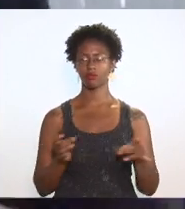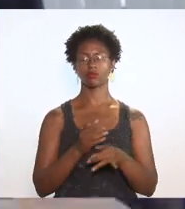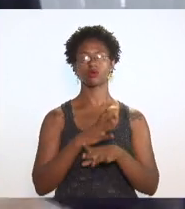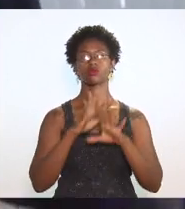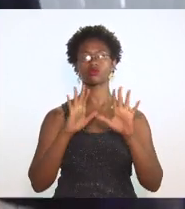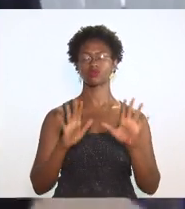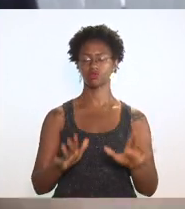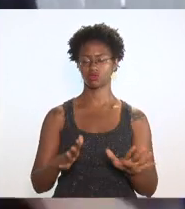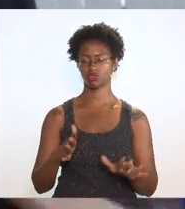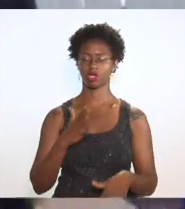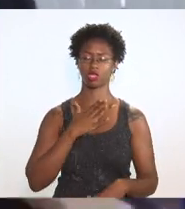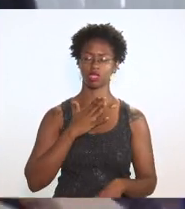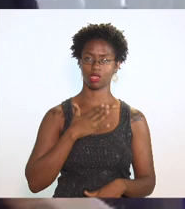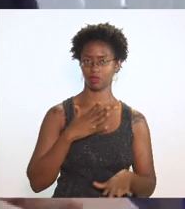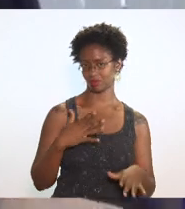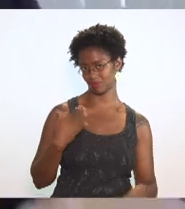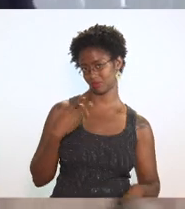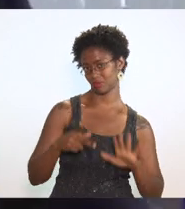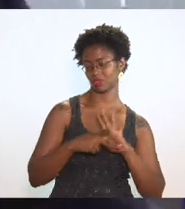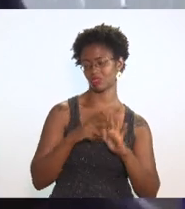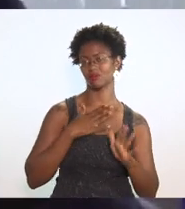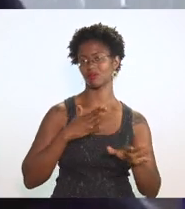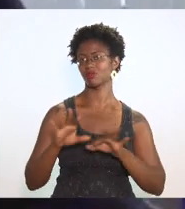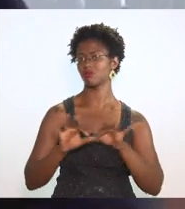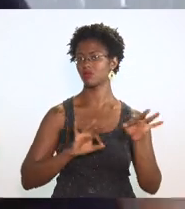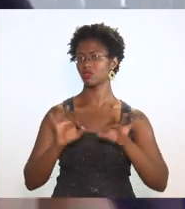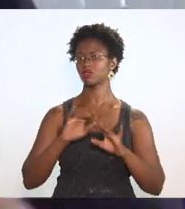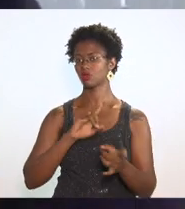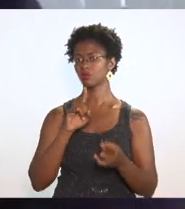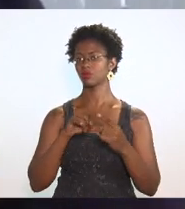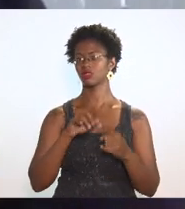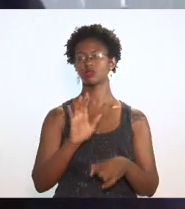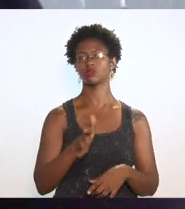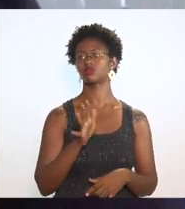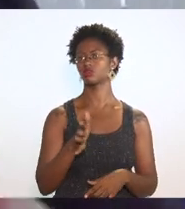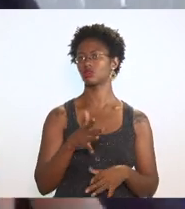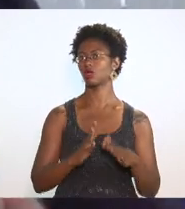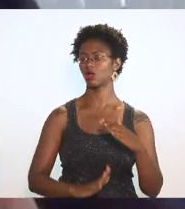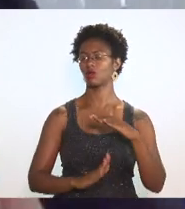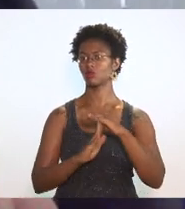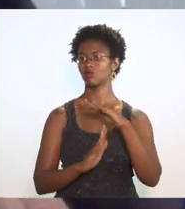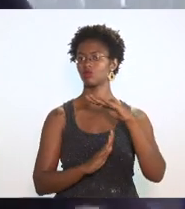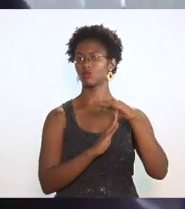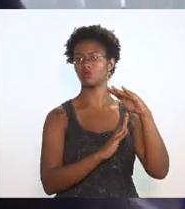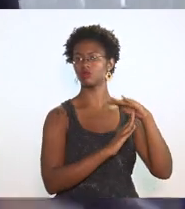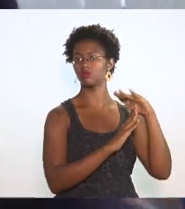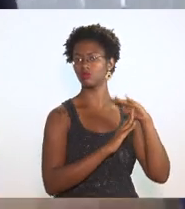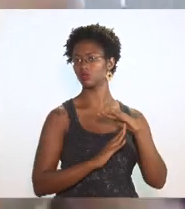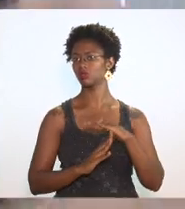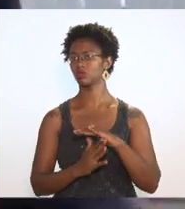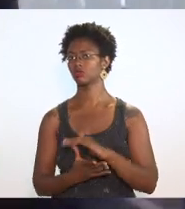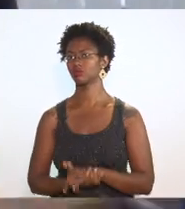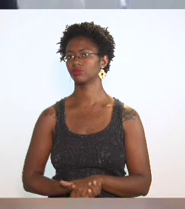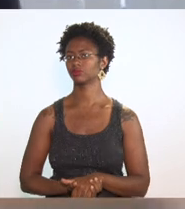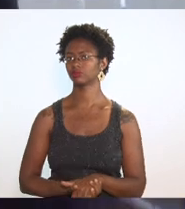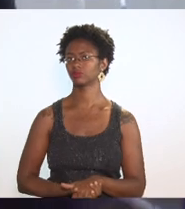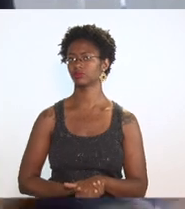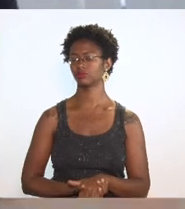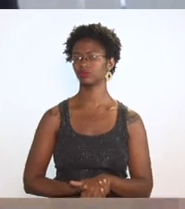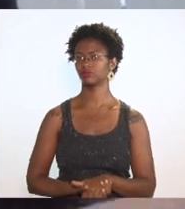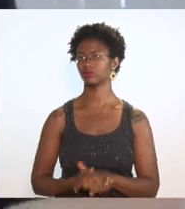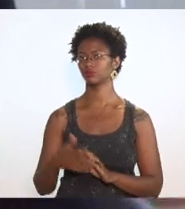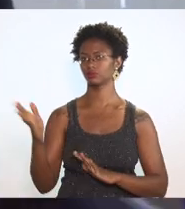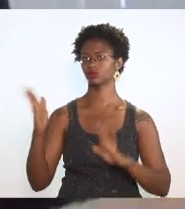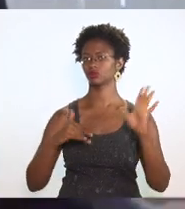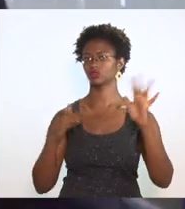minha parte na parte do planejamento adequados a questão do limite de despesas primárias a gente está trazendo todo